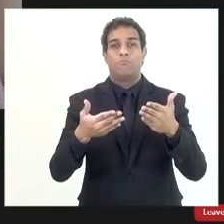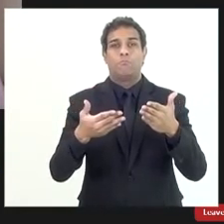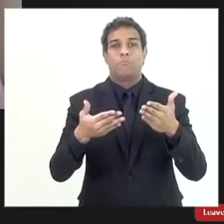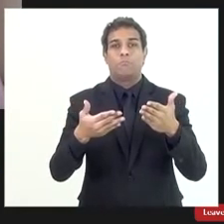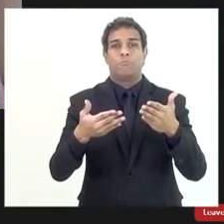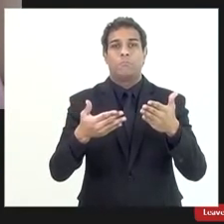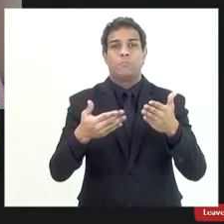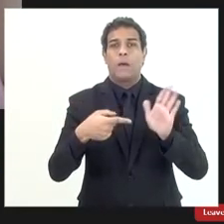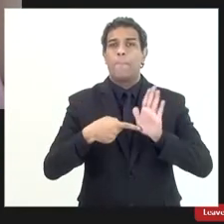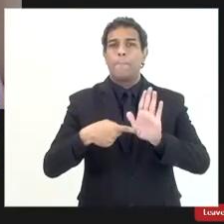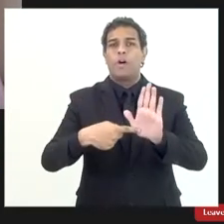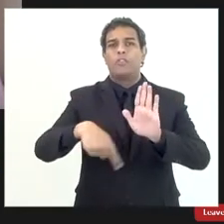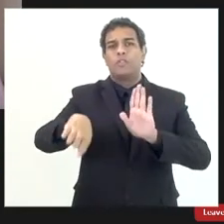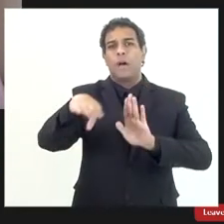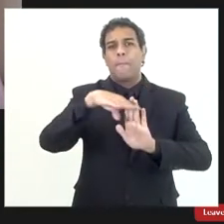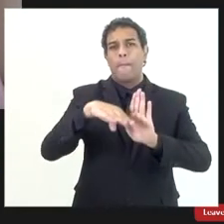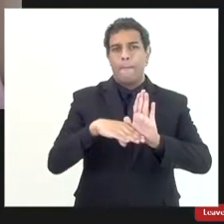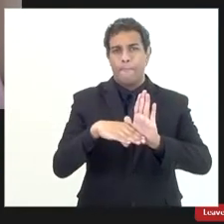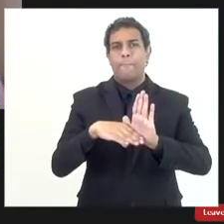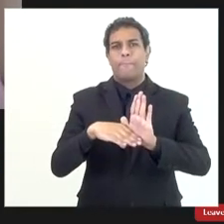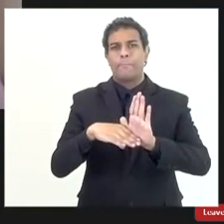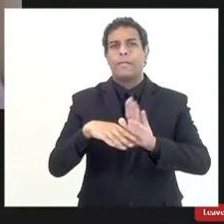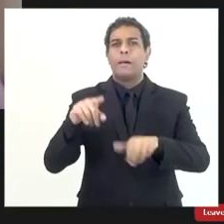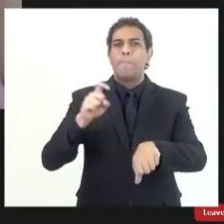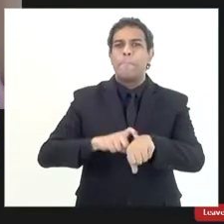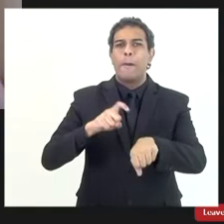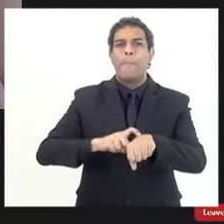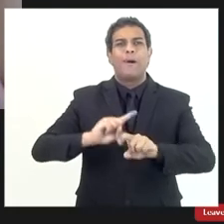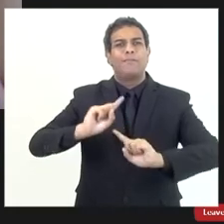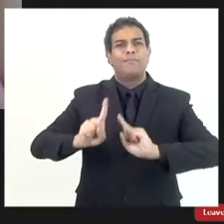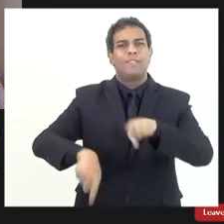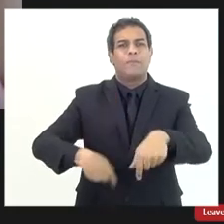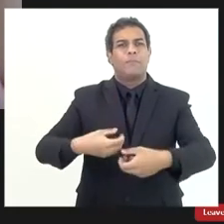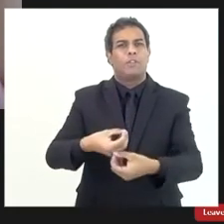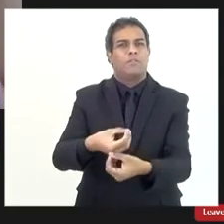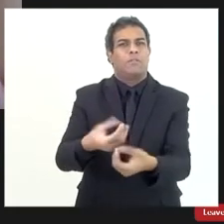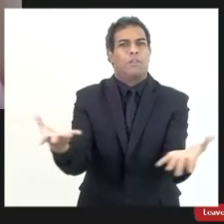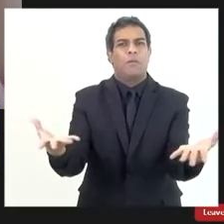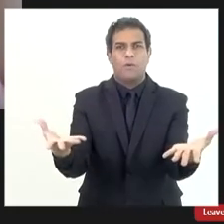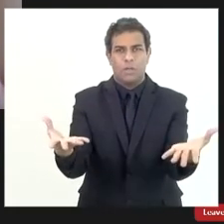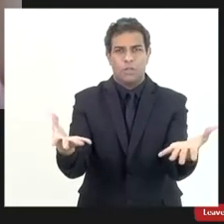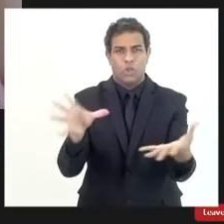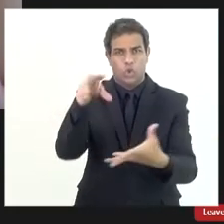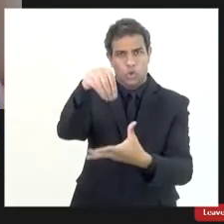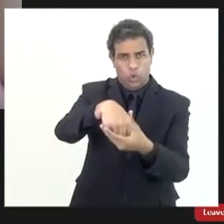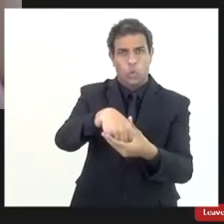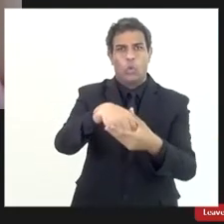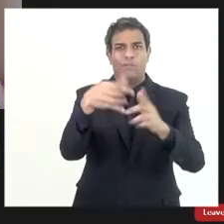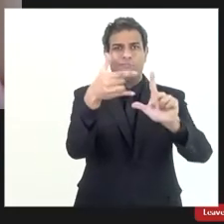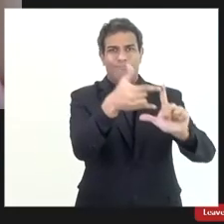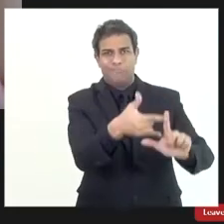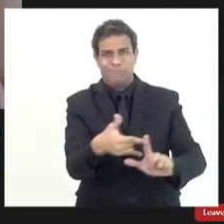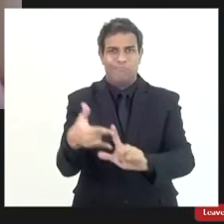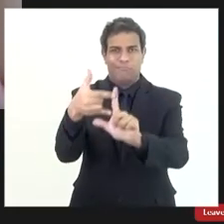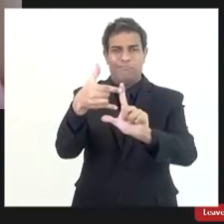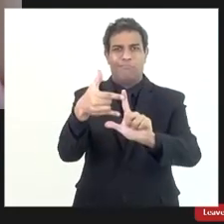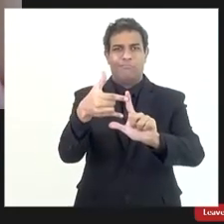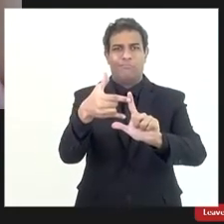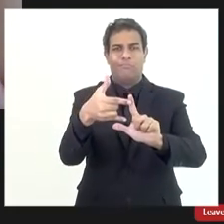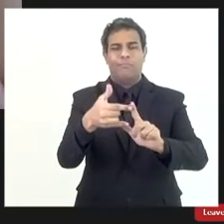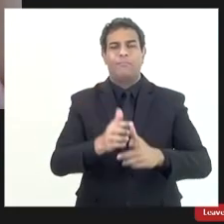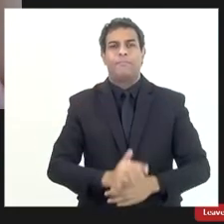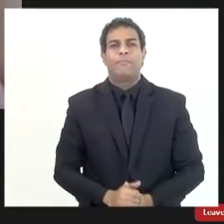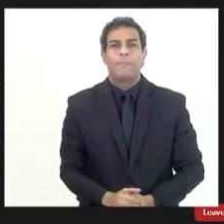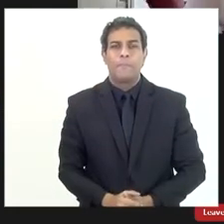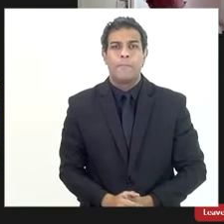transparências o doutor André já pedindo para o senhor disponibilizar para todos os integrantes a presente comissão muito obrigado faz